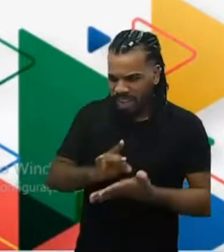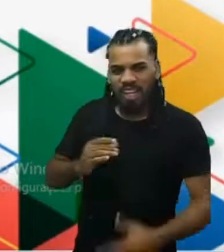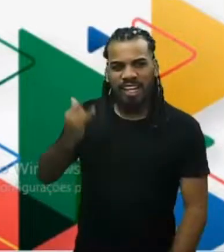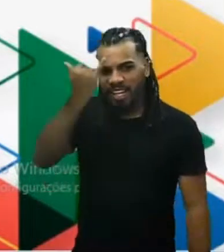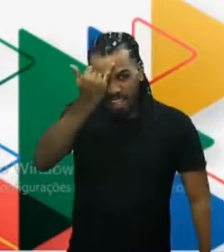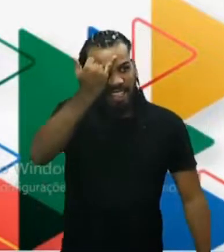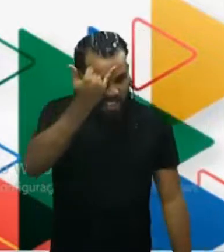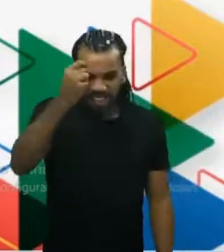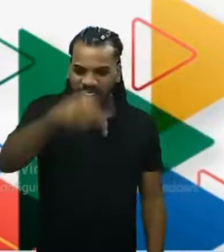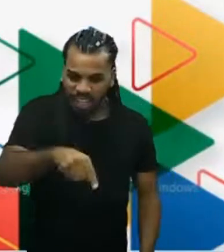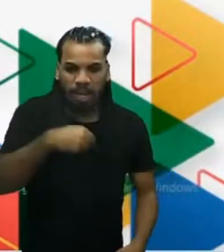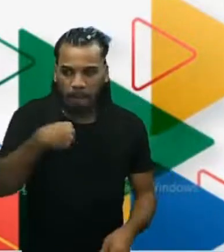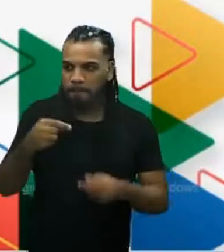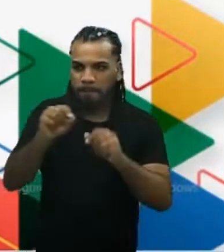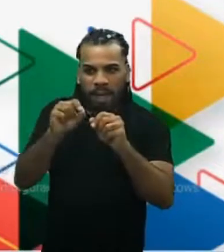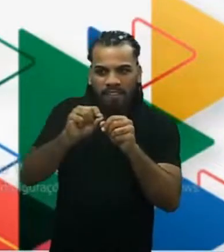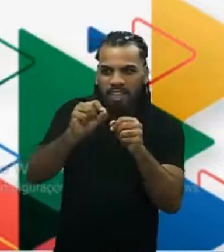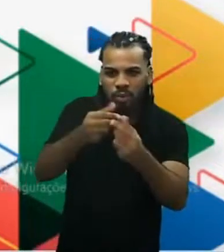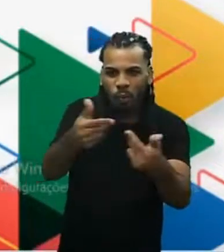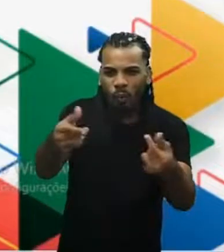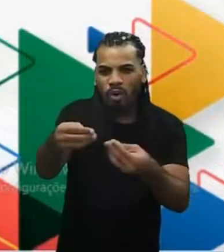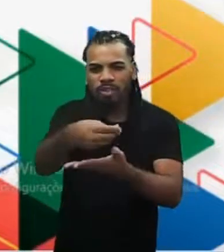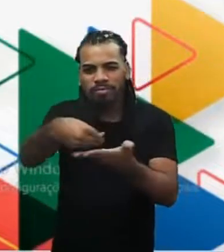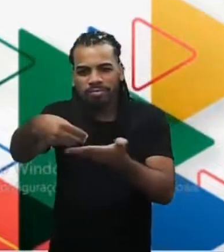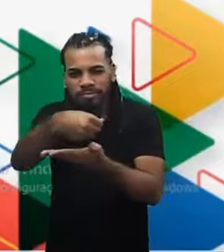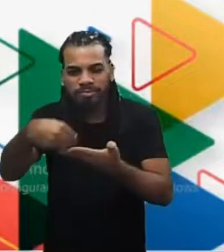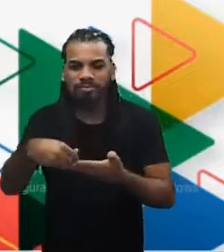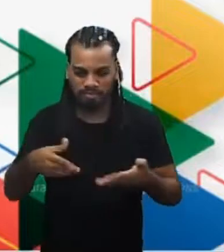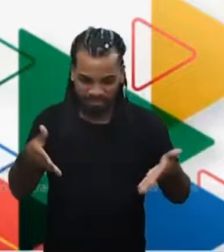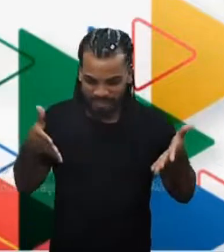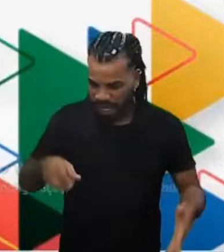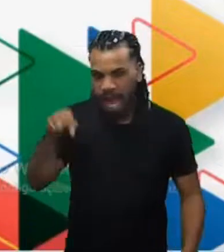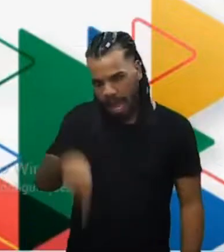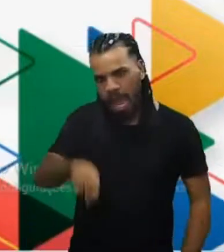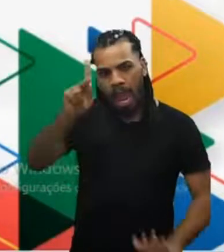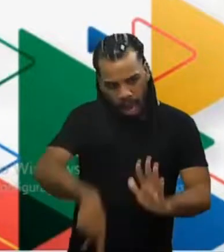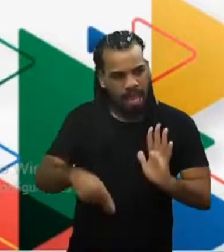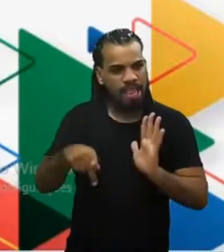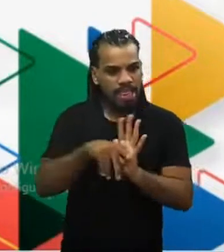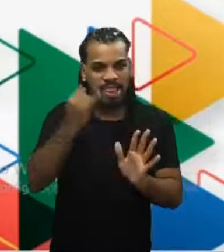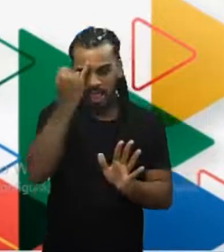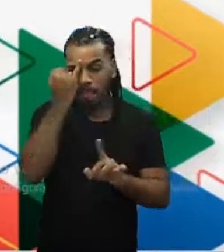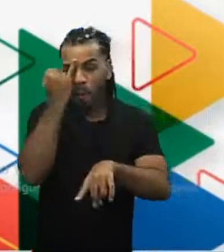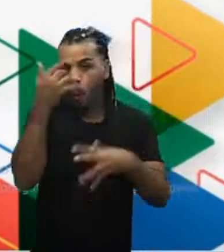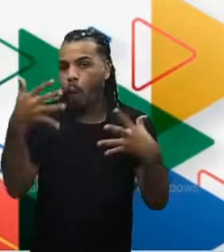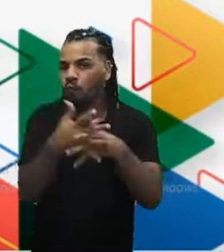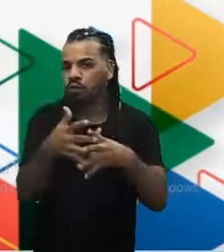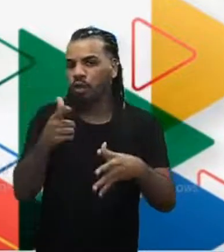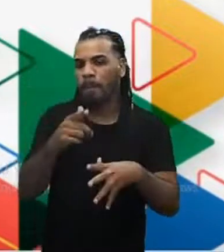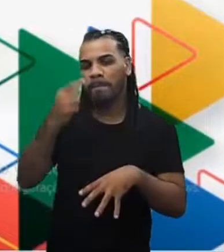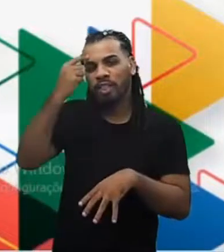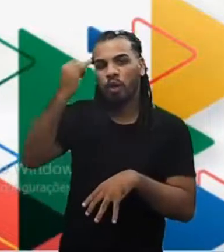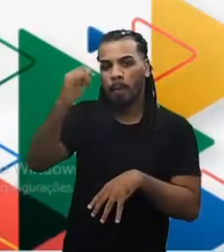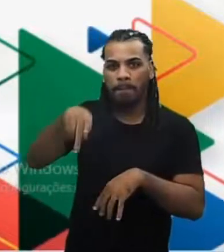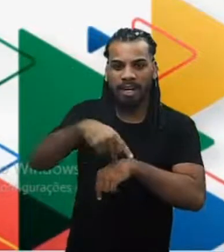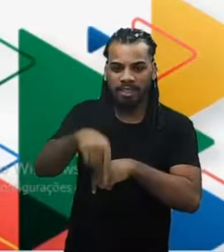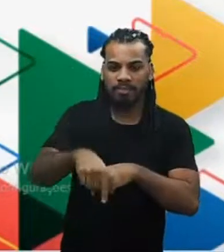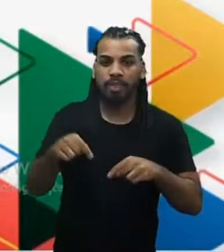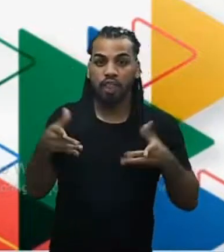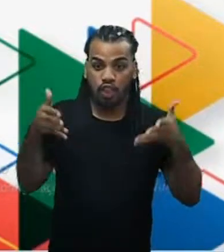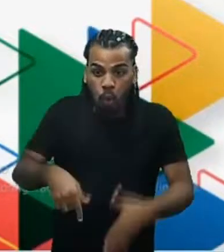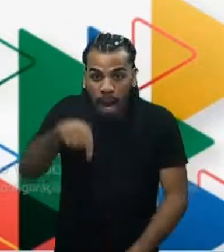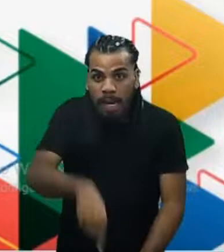as especiarias. Por achar que tinha chegado nas índias, chamou as pessoas que aqui viviam de